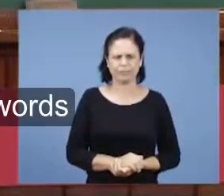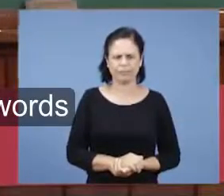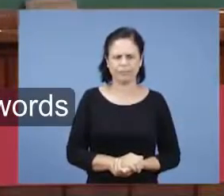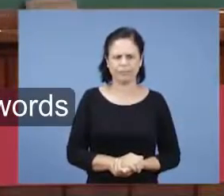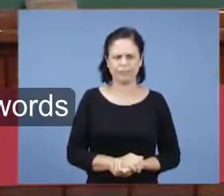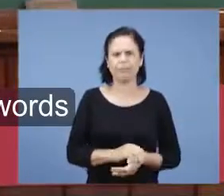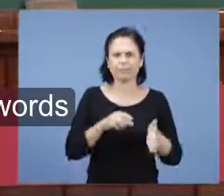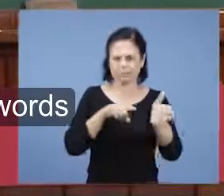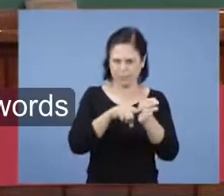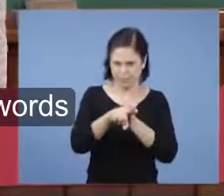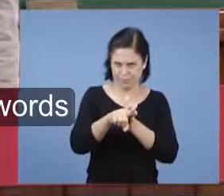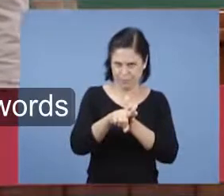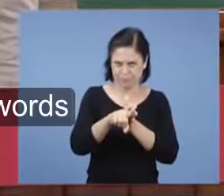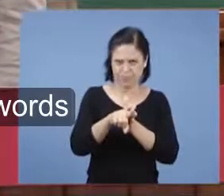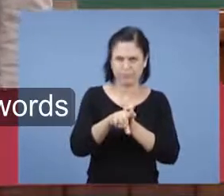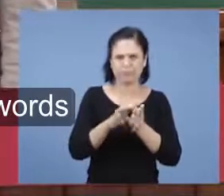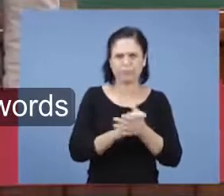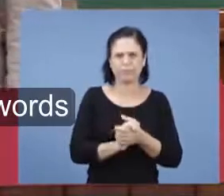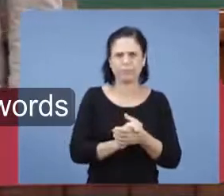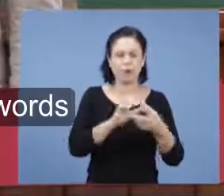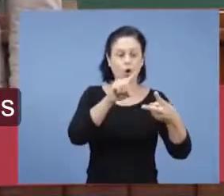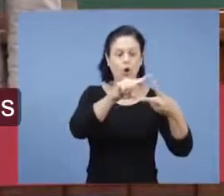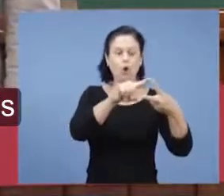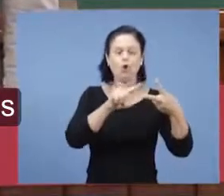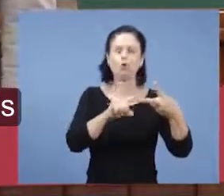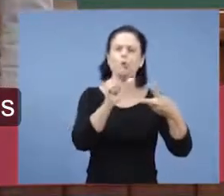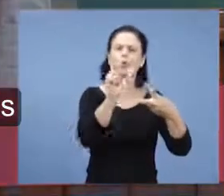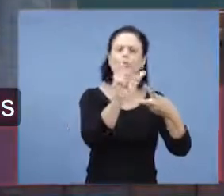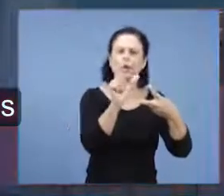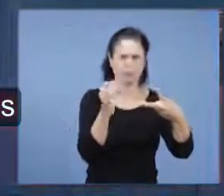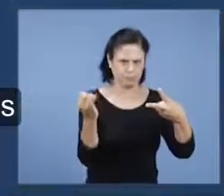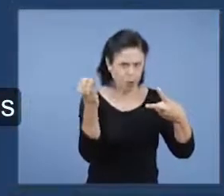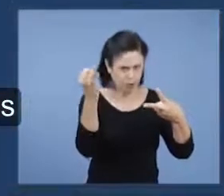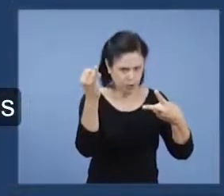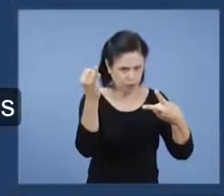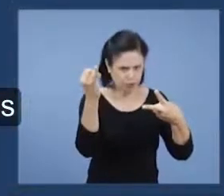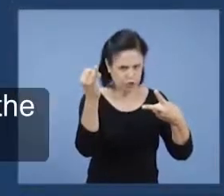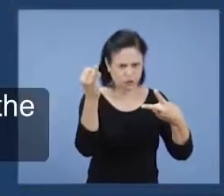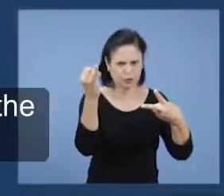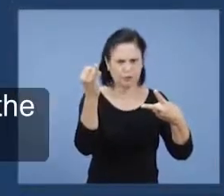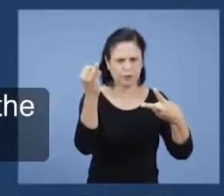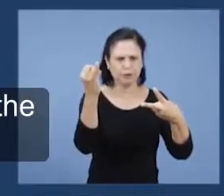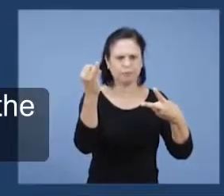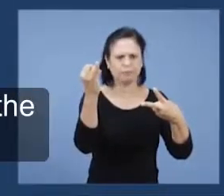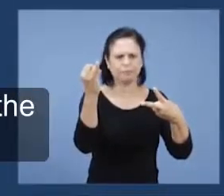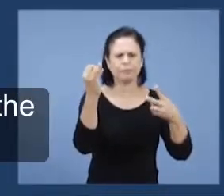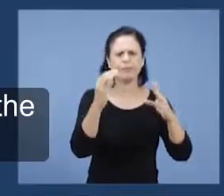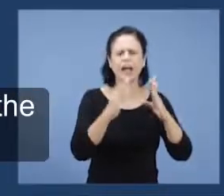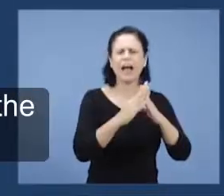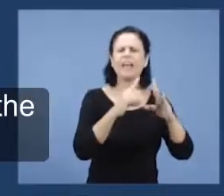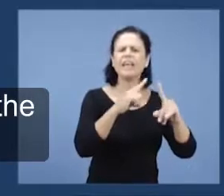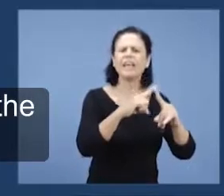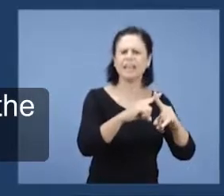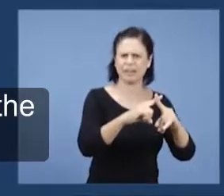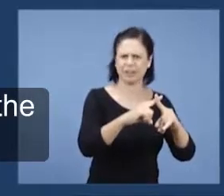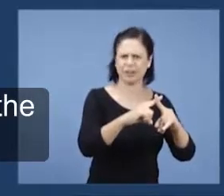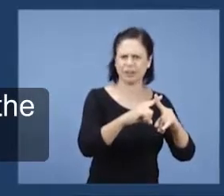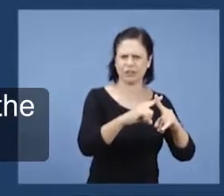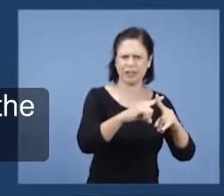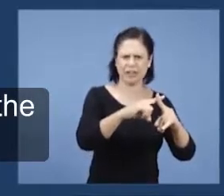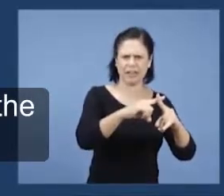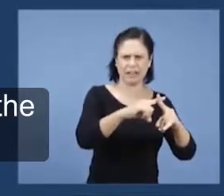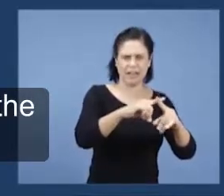A pergunta é assim, quais são as duas palavras, isso aqui é importante, quais são as duas palavras que limitavam as lutas